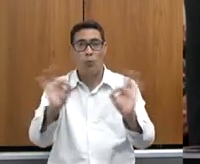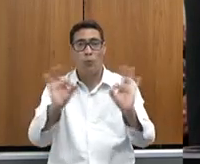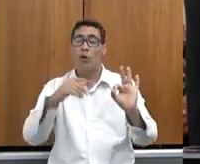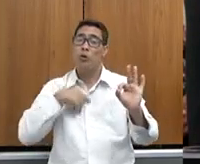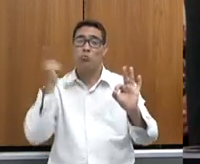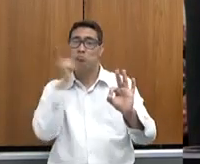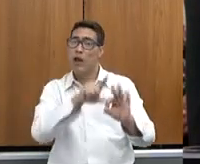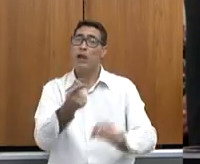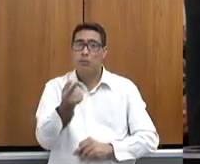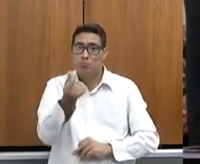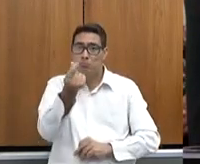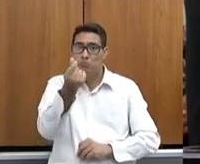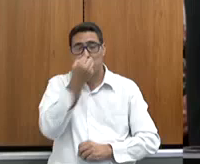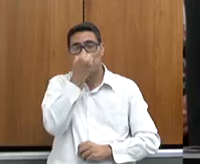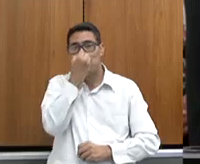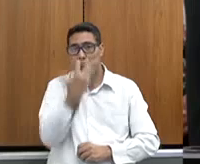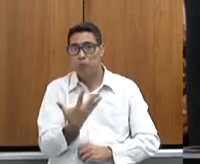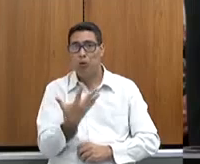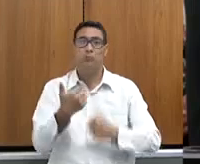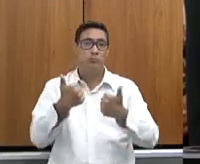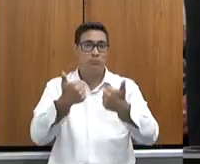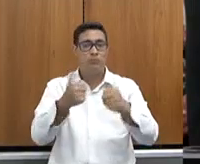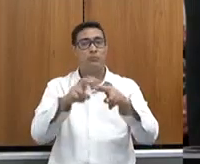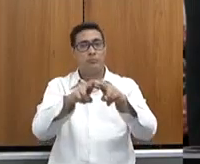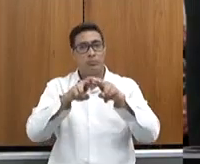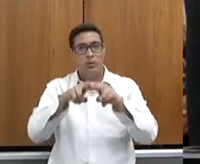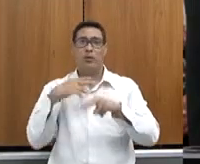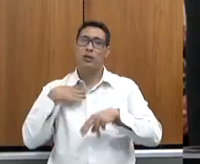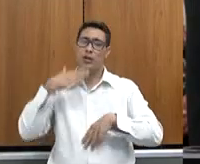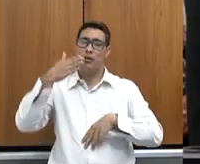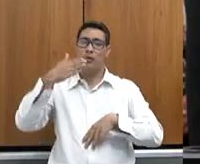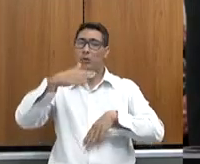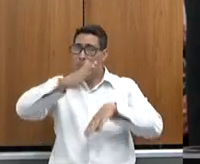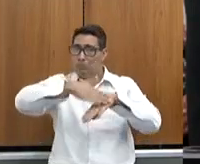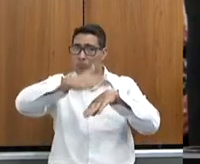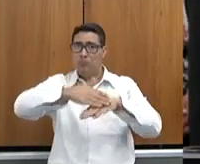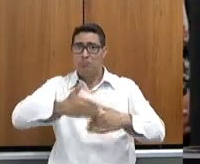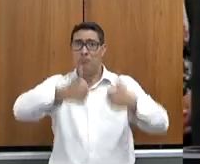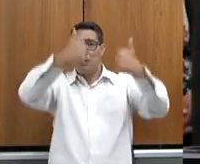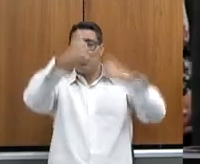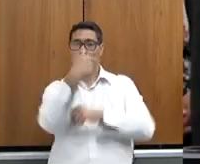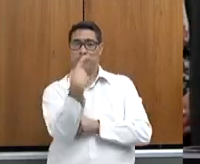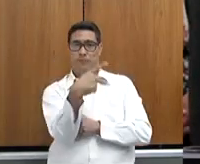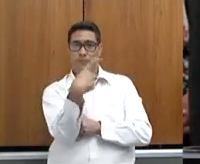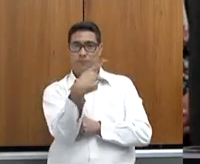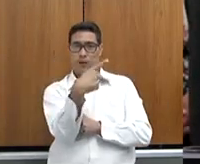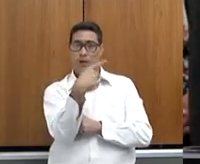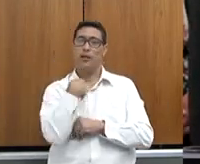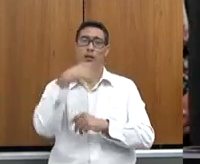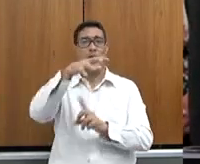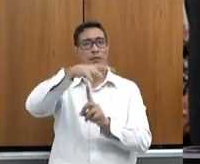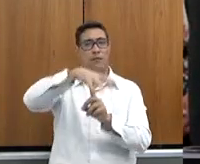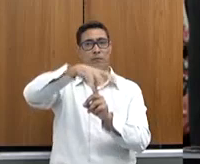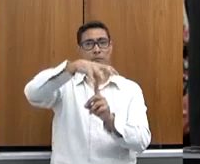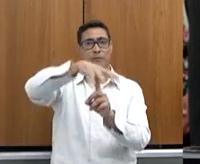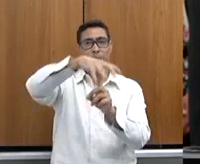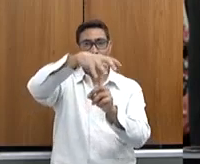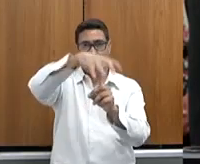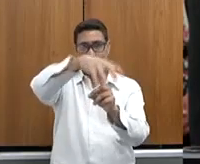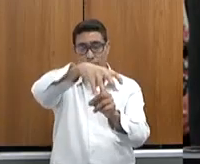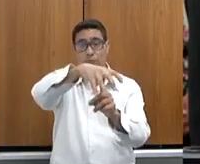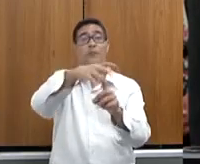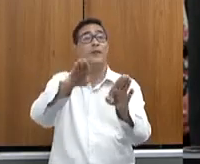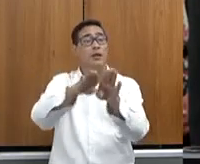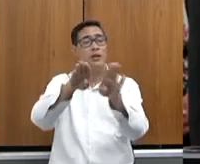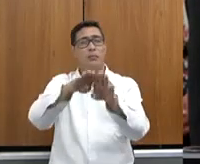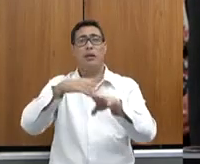vê hoje uma condição muito melhor proporcionando para eles essa questão aí das feiras livres, e nós temos